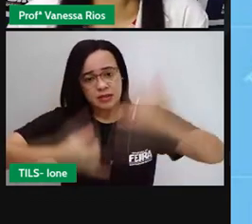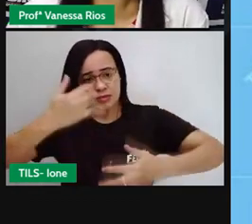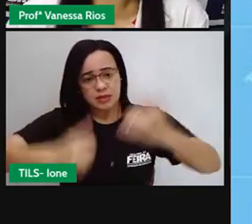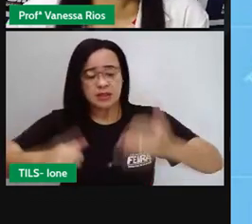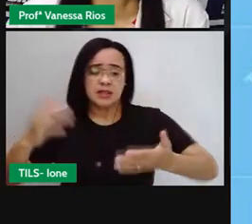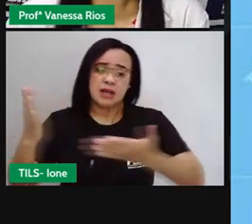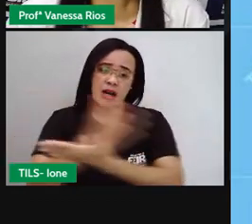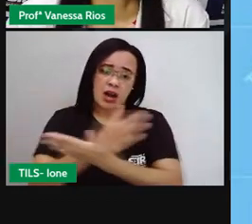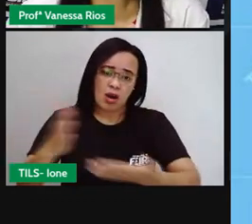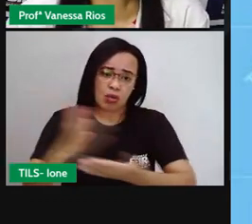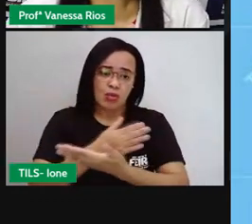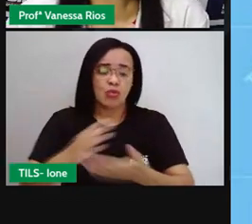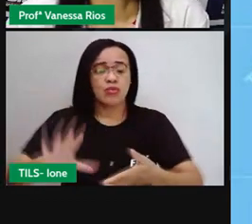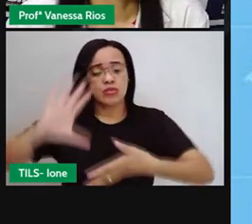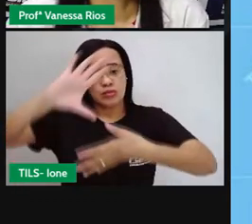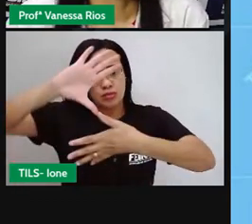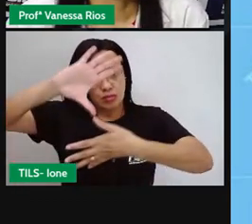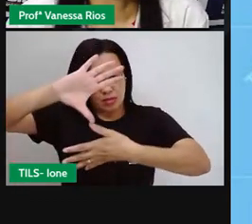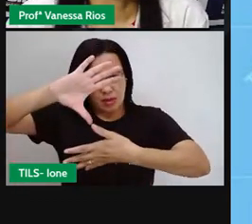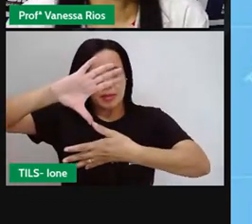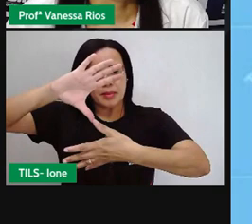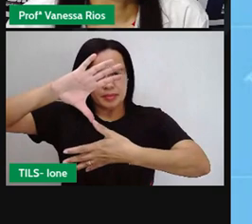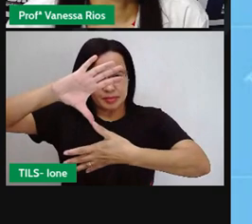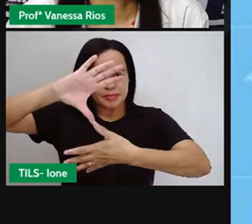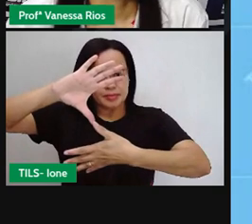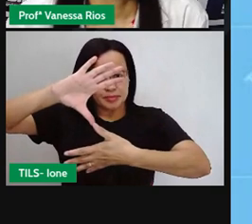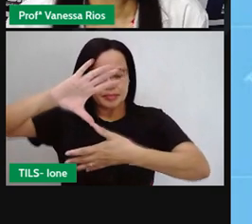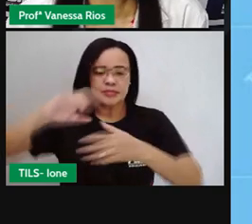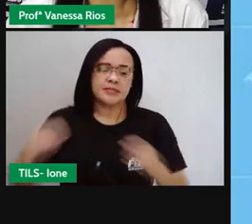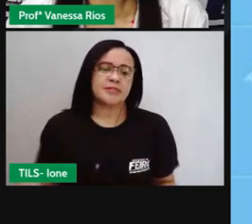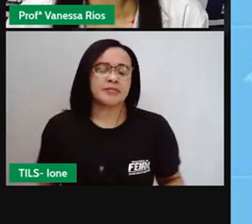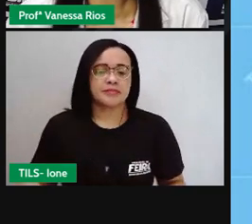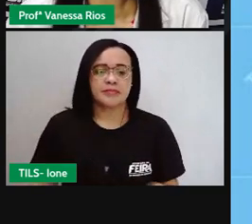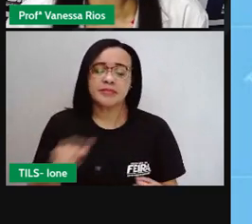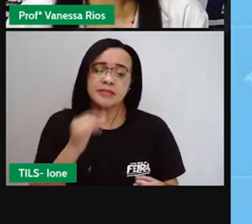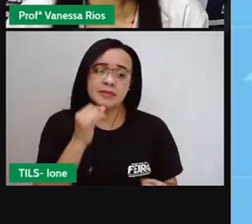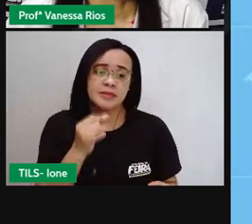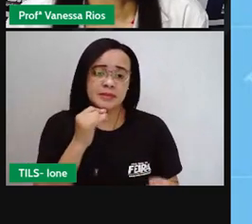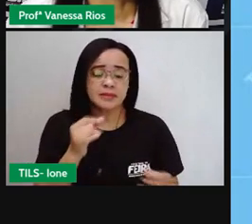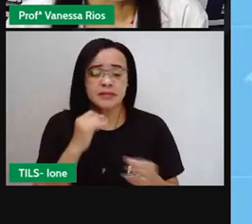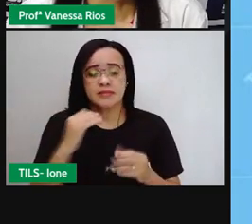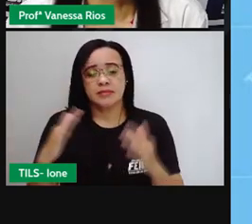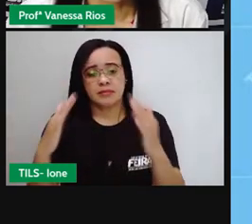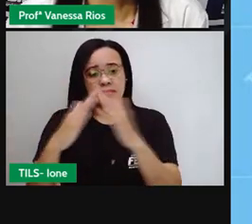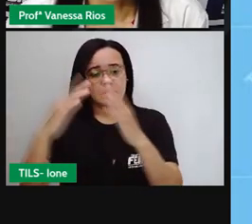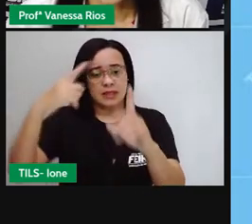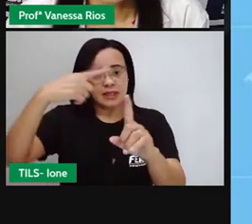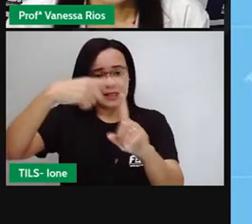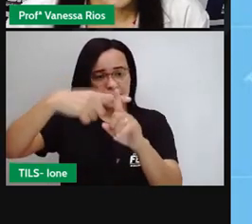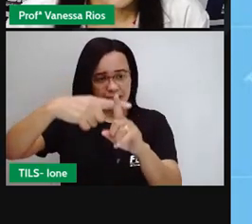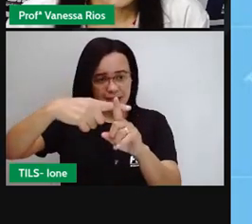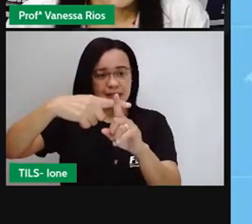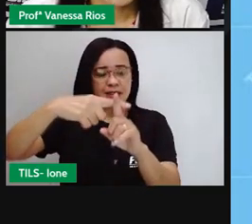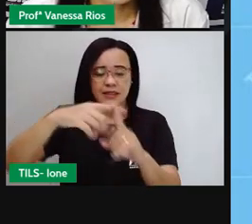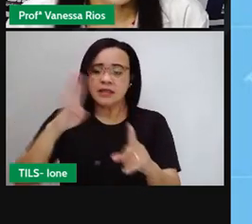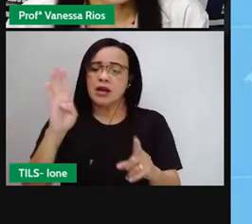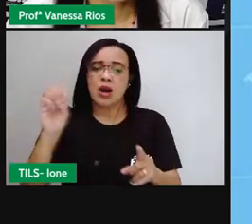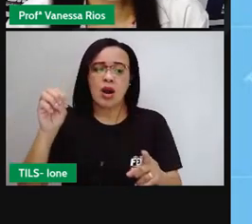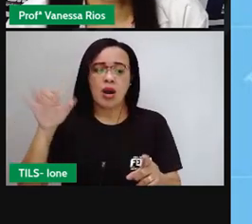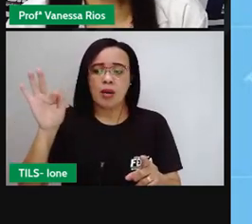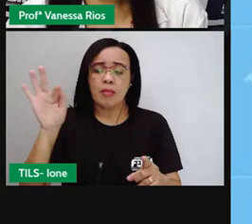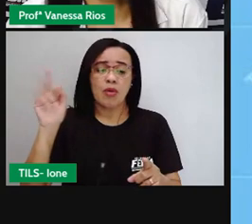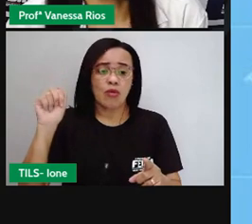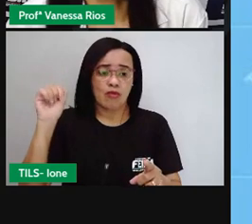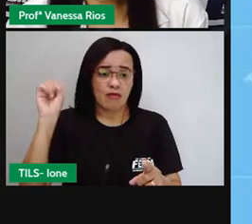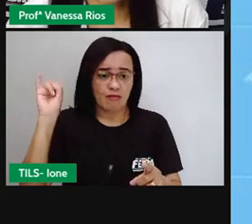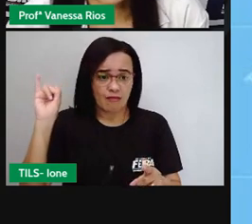mapa. A gente vê aqui, Igreja do Bom Fim. Tem também um ponto aqui de alguns naufrágios que aconteceu,